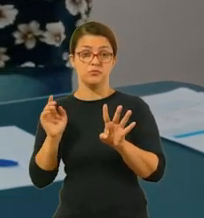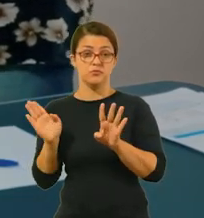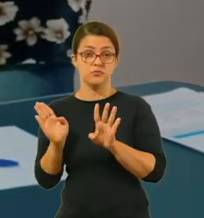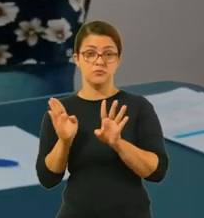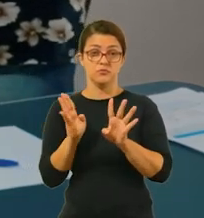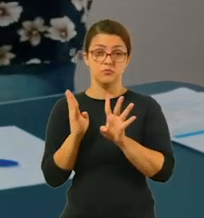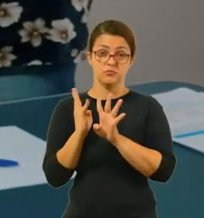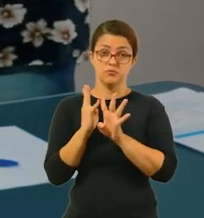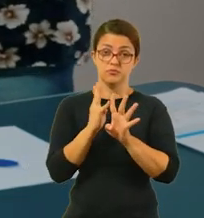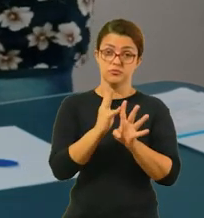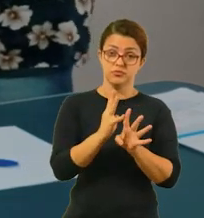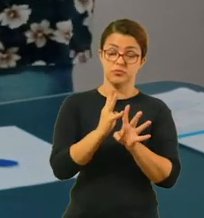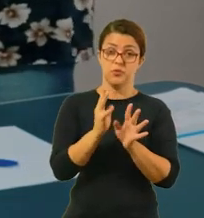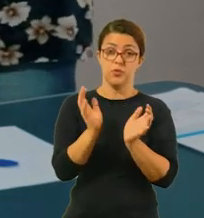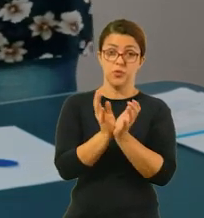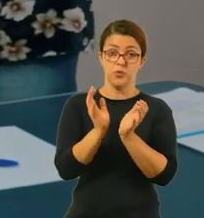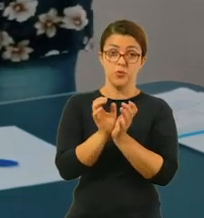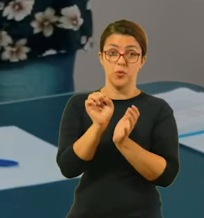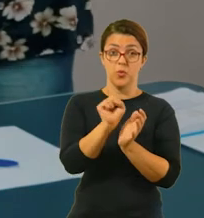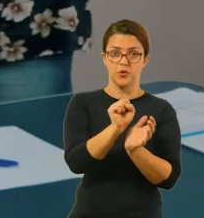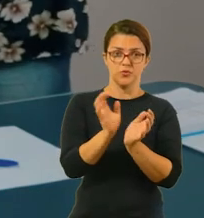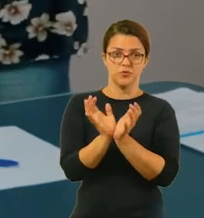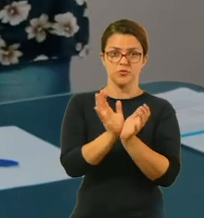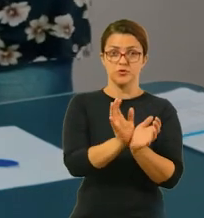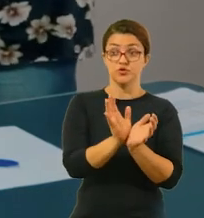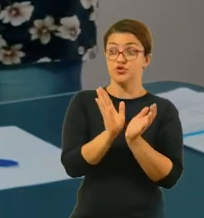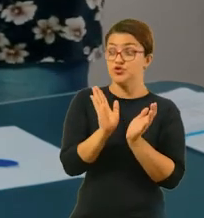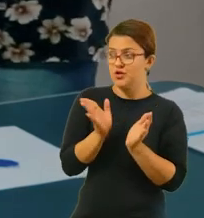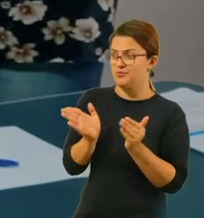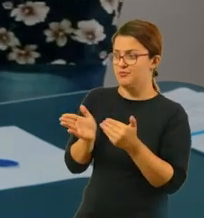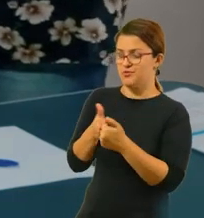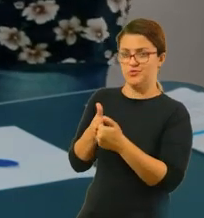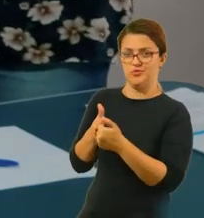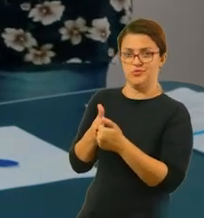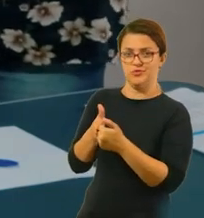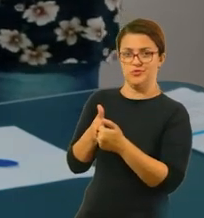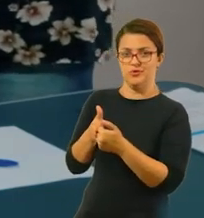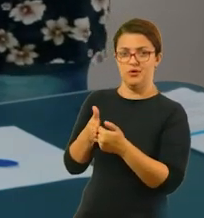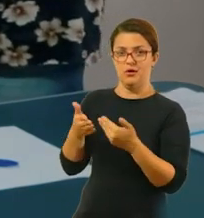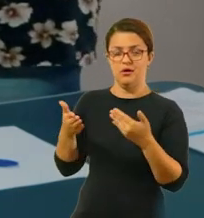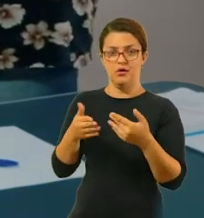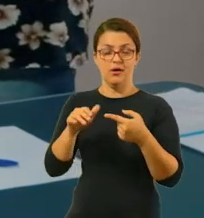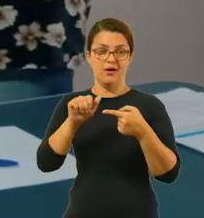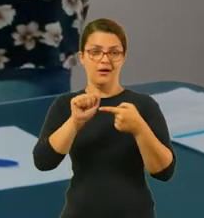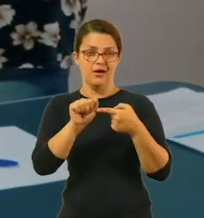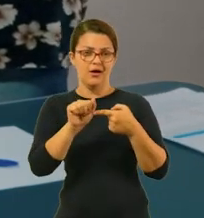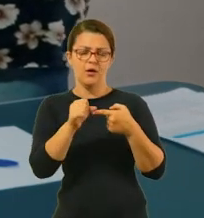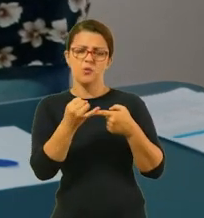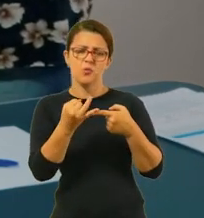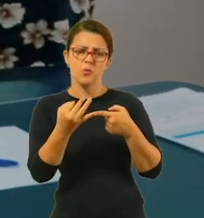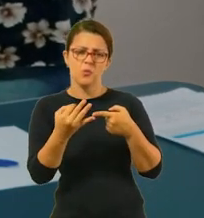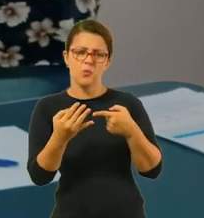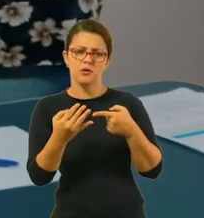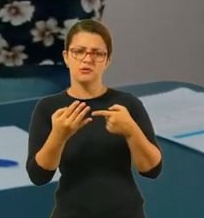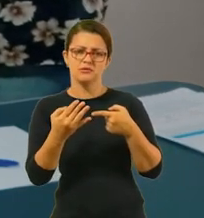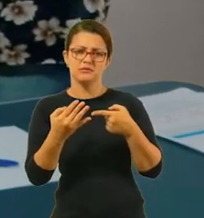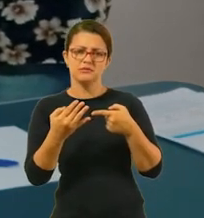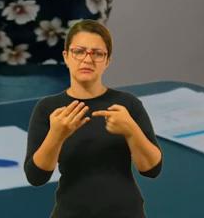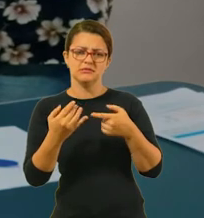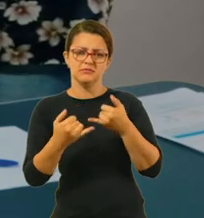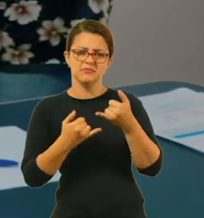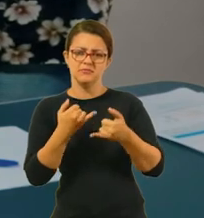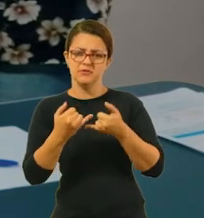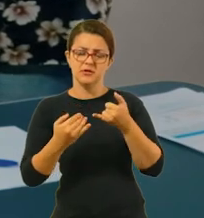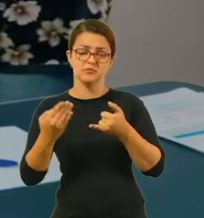pessoas. A fila já foi fechada e não entra mais ninguém. Na A, vocês vão ter que responder. Quantas vezes esse carrinho